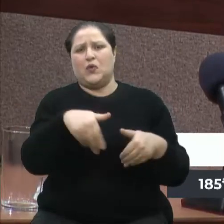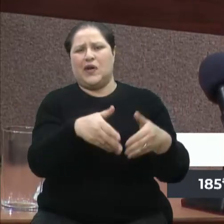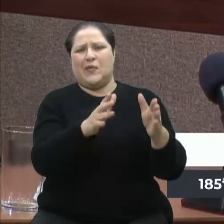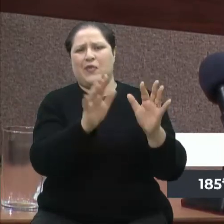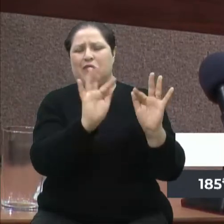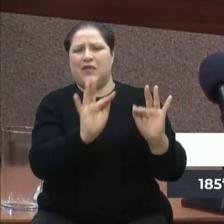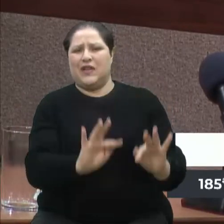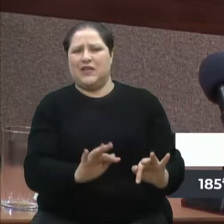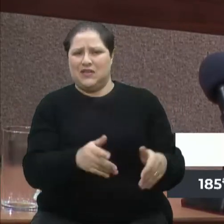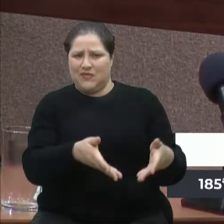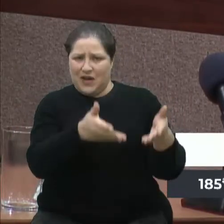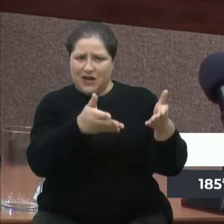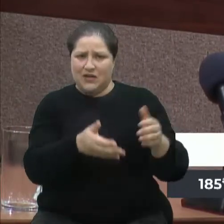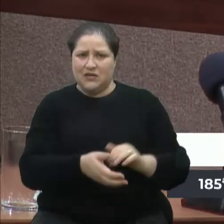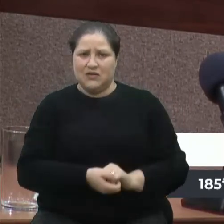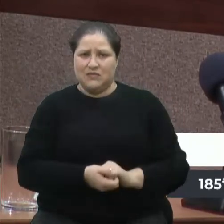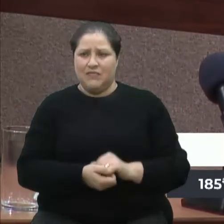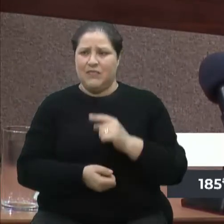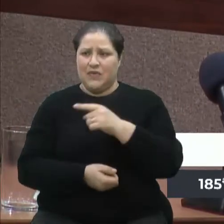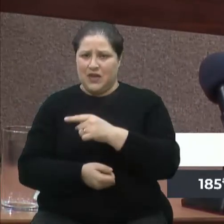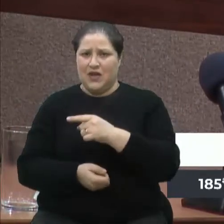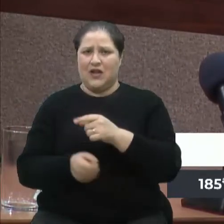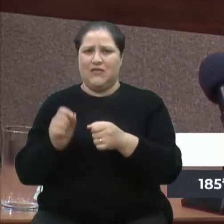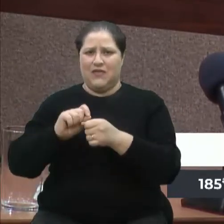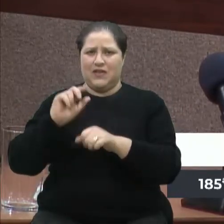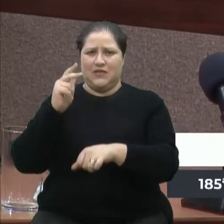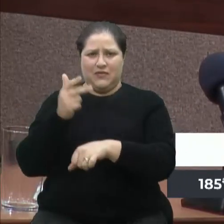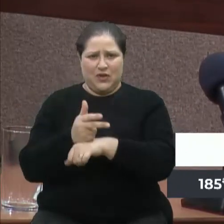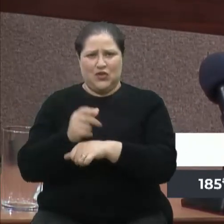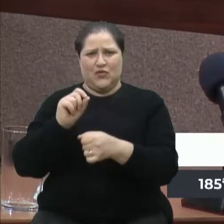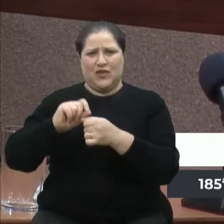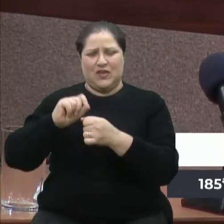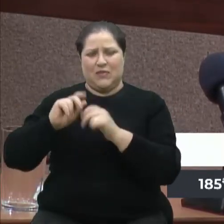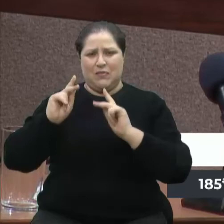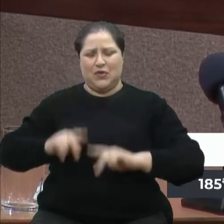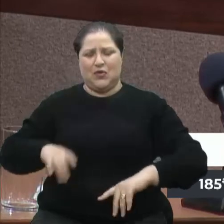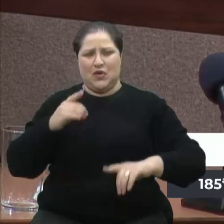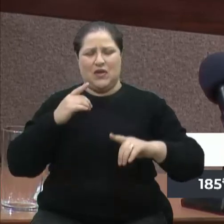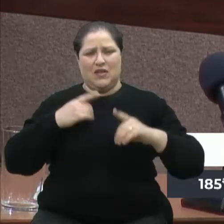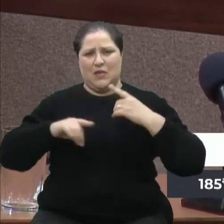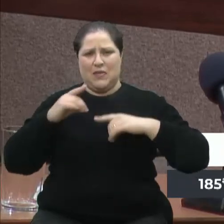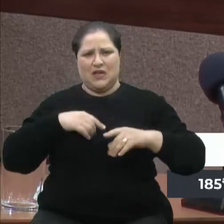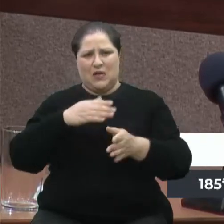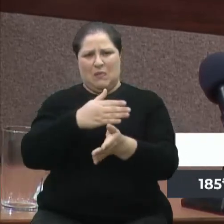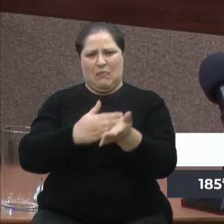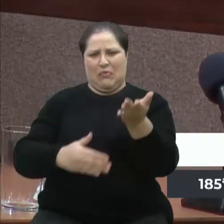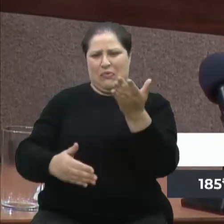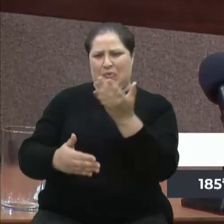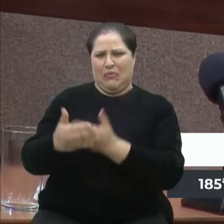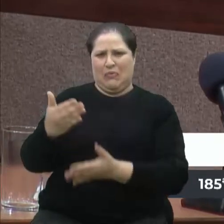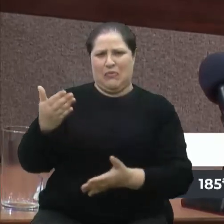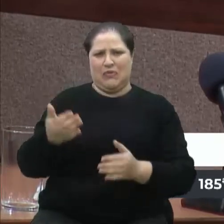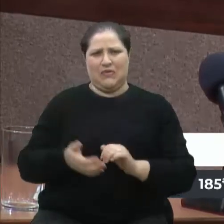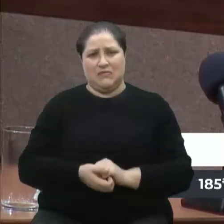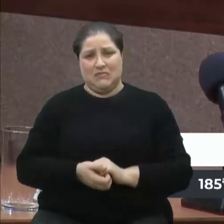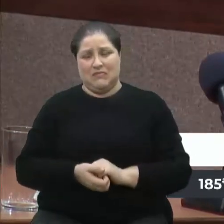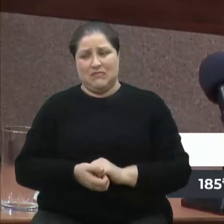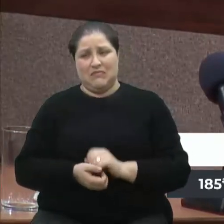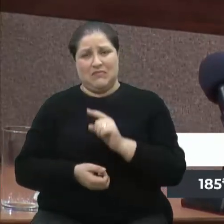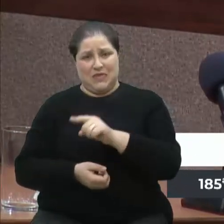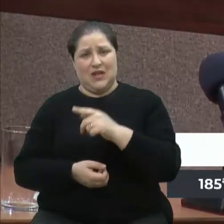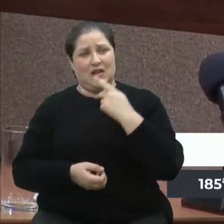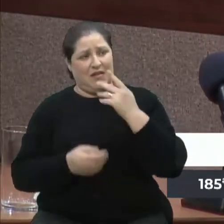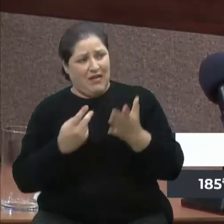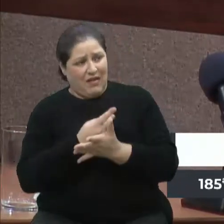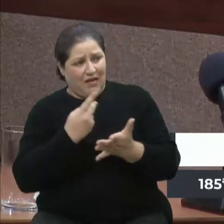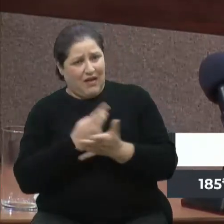vídeo, para cortar os pulsos que ele fez ontem, sinceramente, foi errado, admita que está errado, devolva o